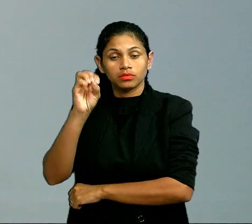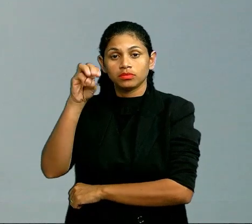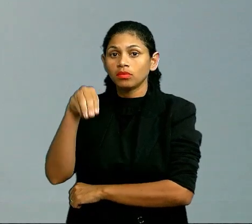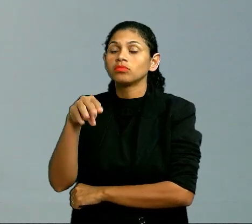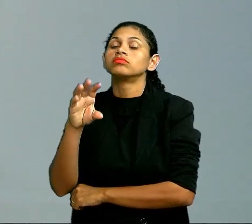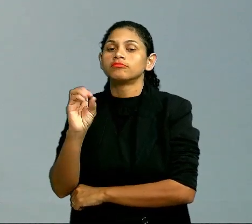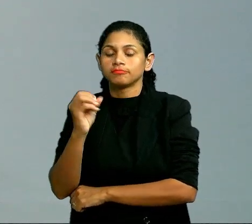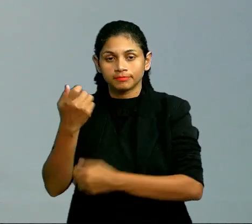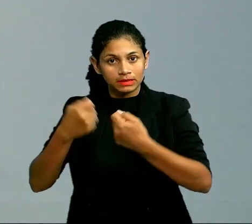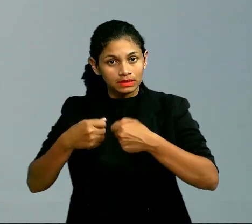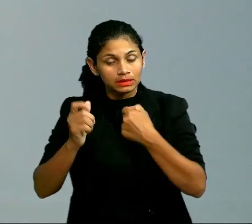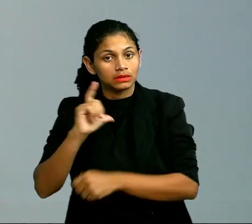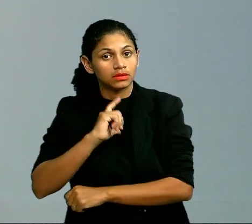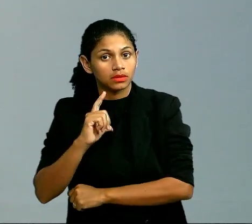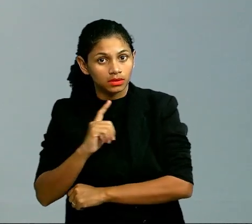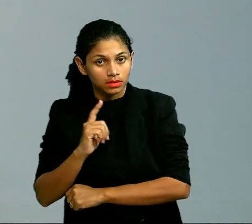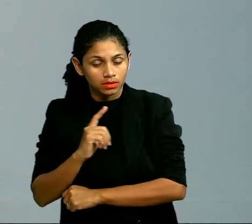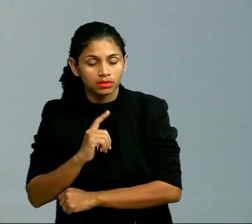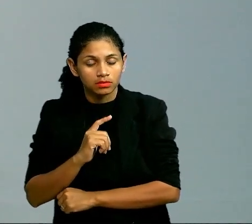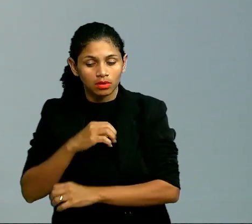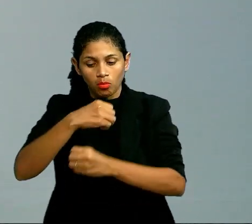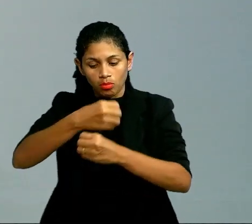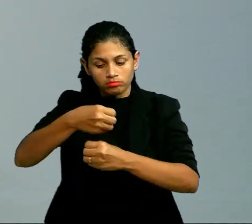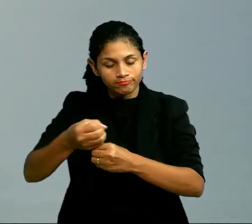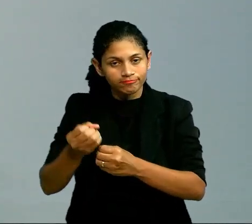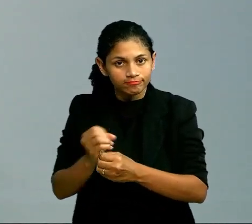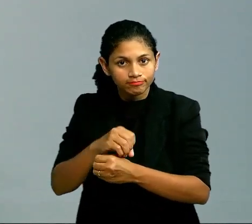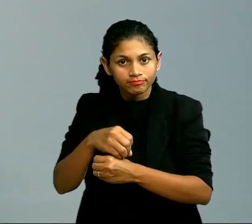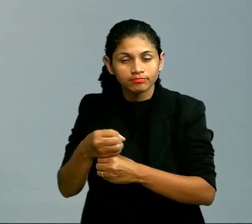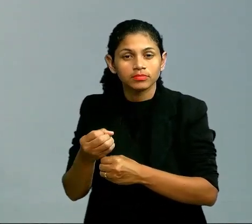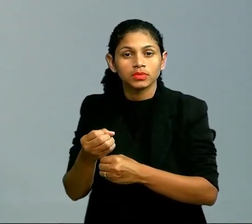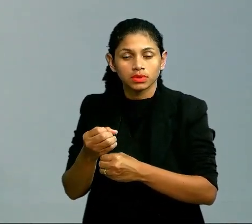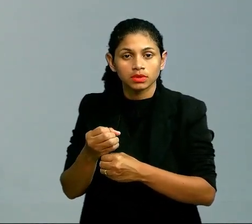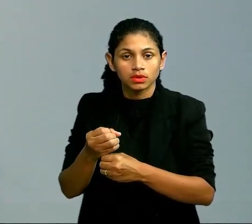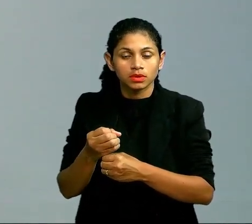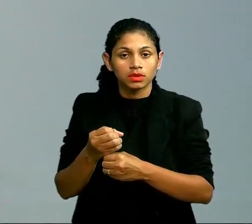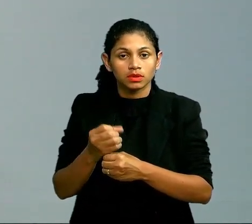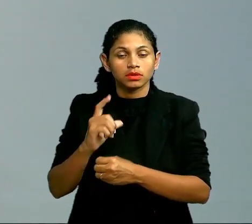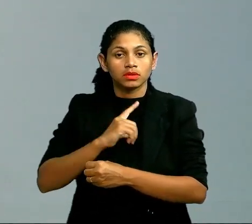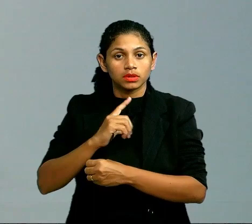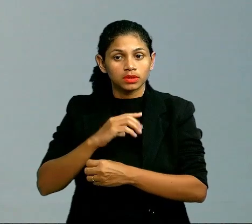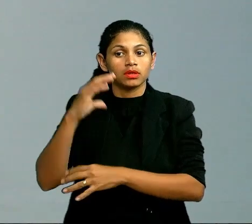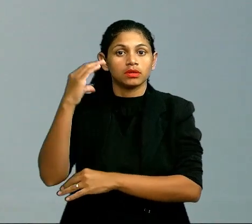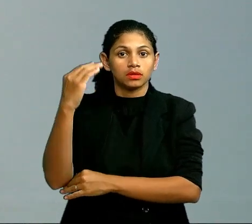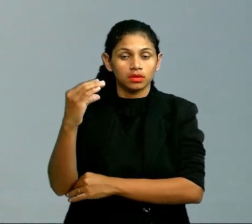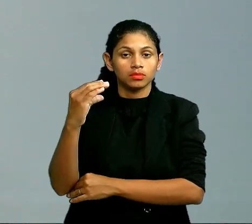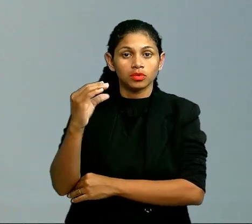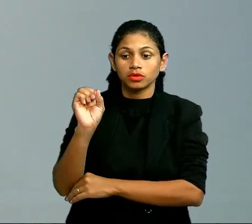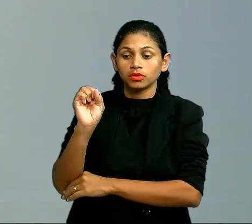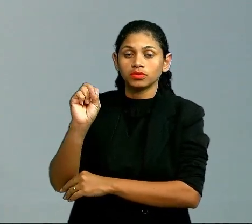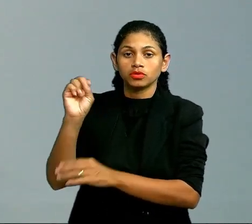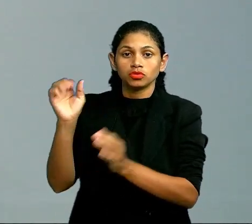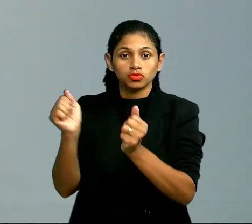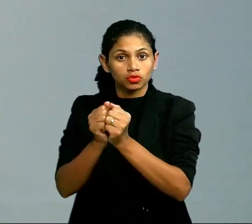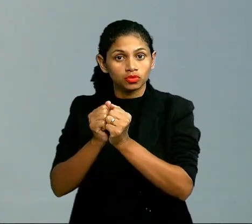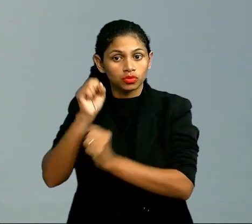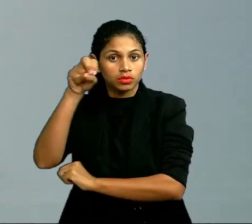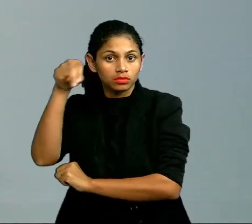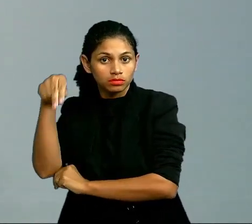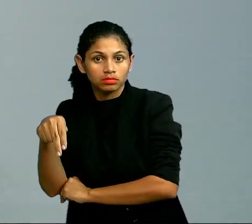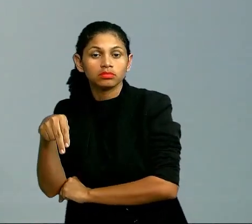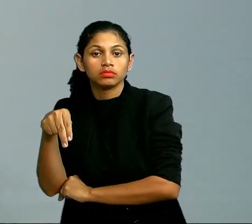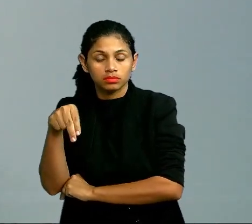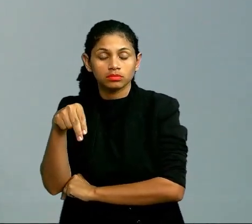em hidrocarbonetos, eu tenho moléculas constituídas exclusivamente por átomos de carbono e hidrogênio. Se a estrutura da